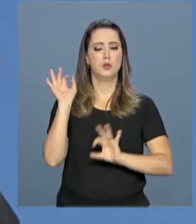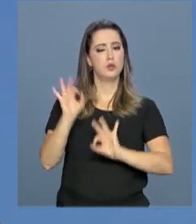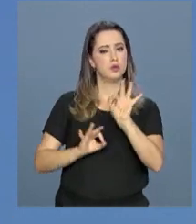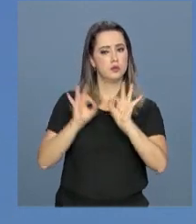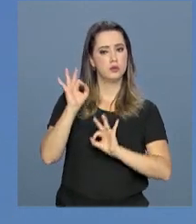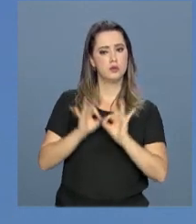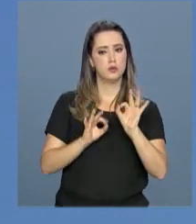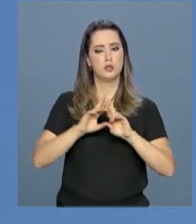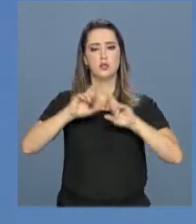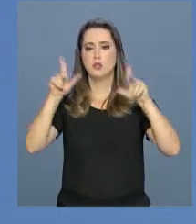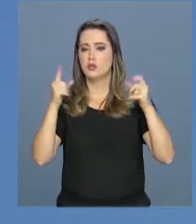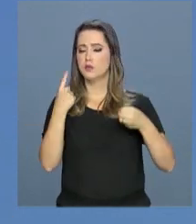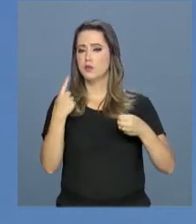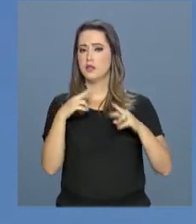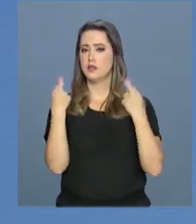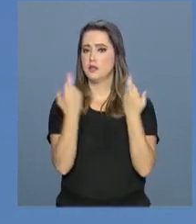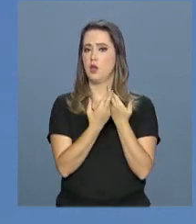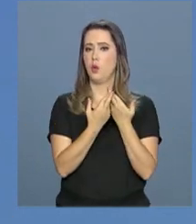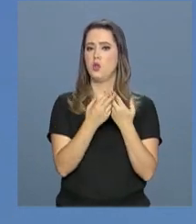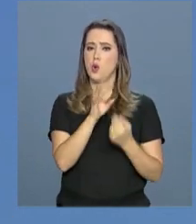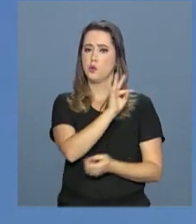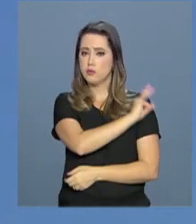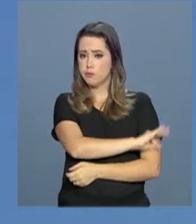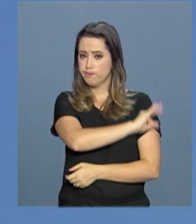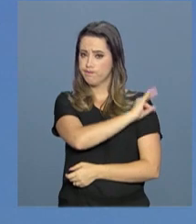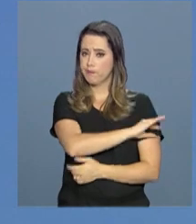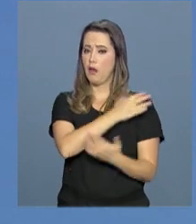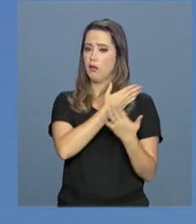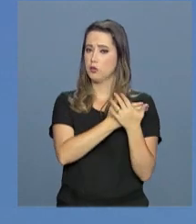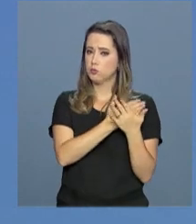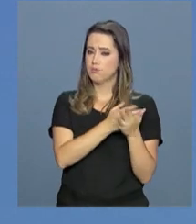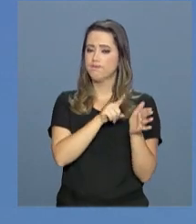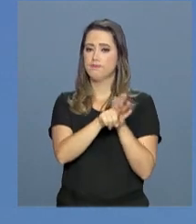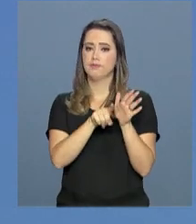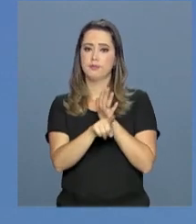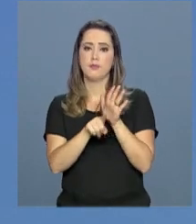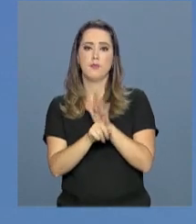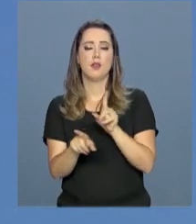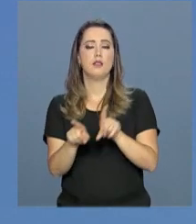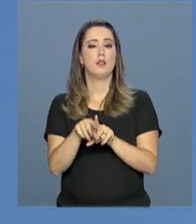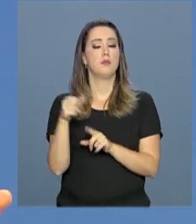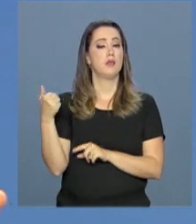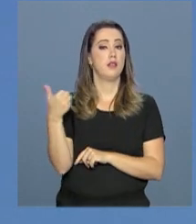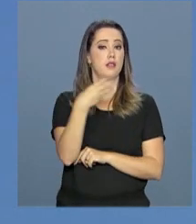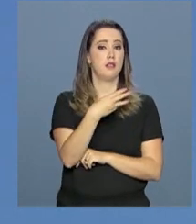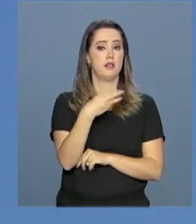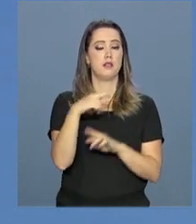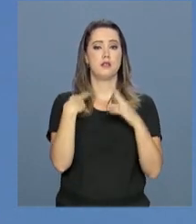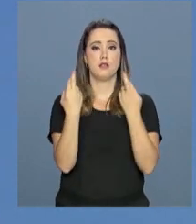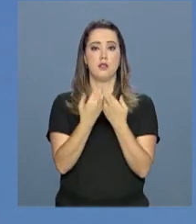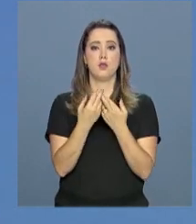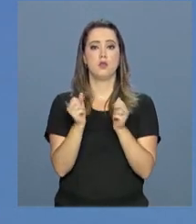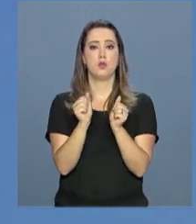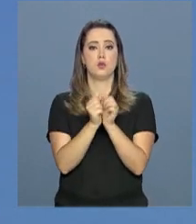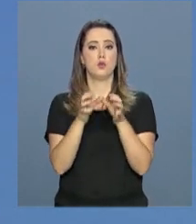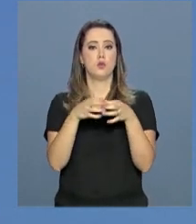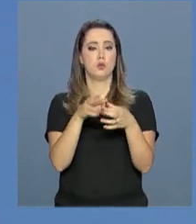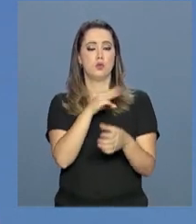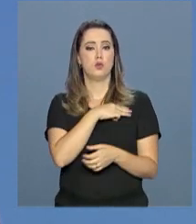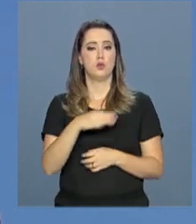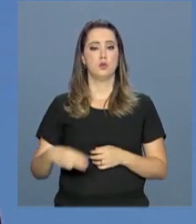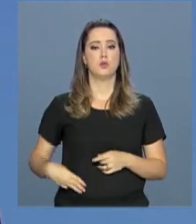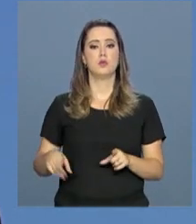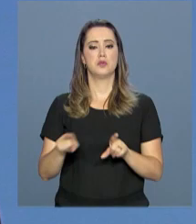uma série de reuniões técnicas e também organizamos 13 reuniões ministeriais, o que é um excelente resultado